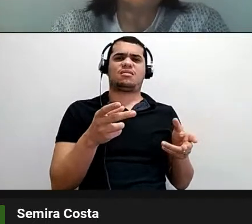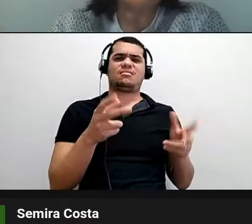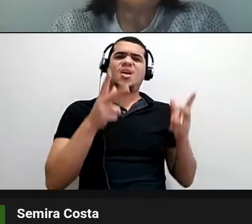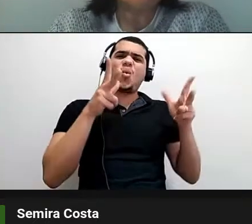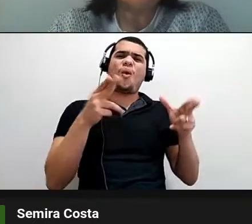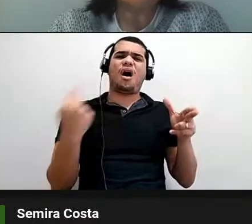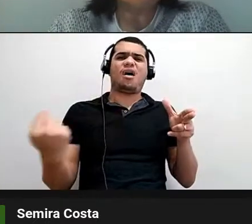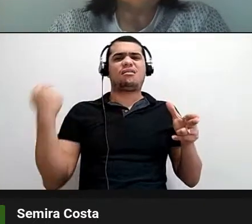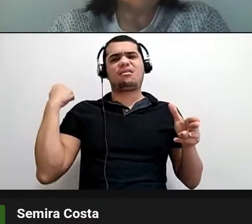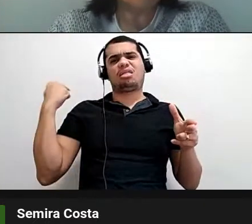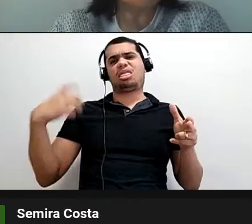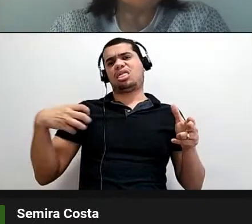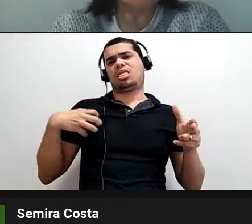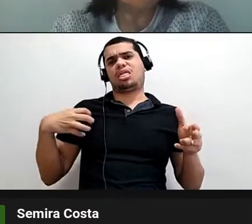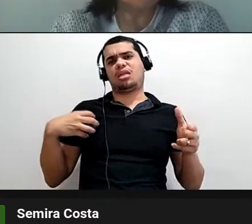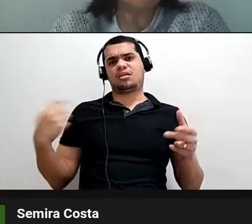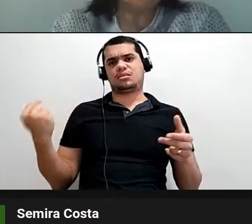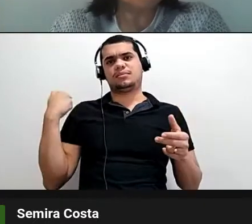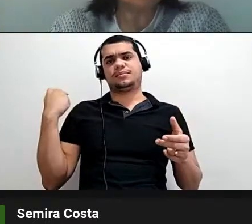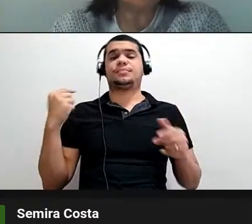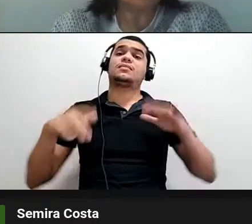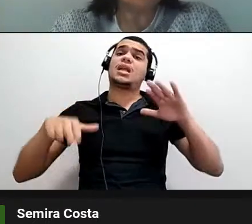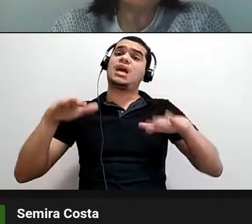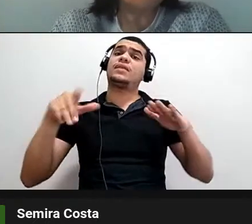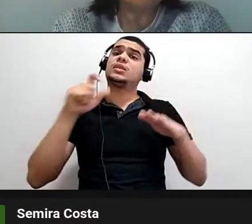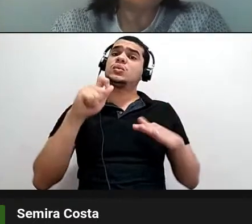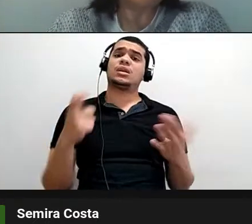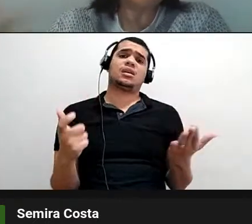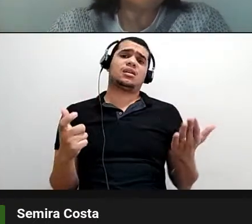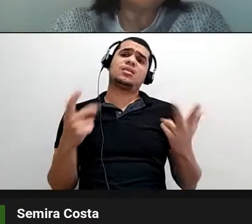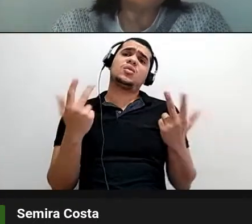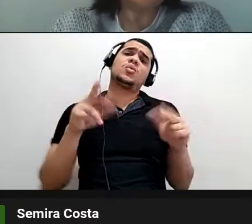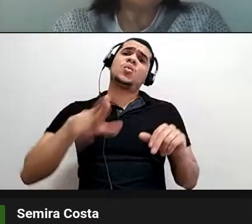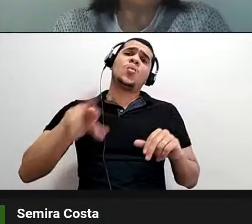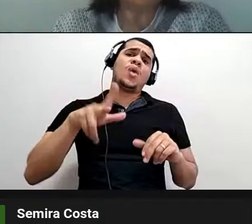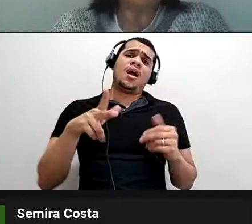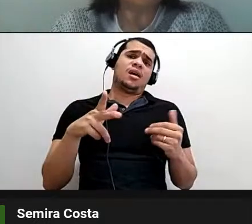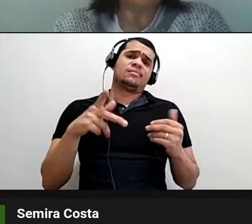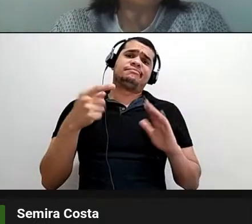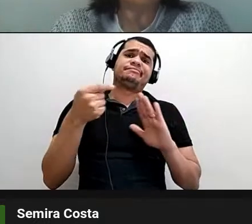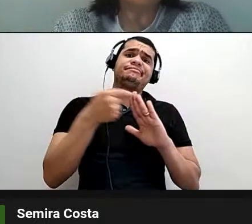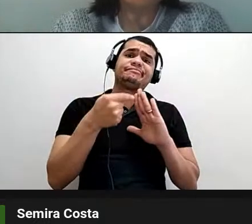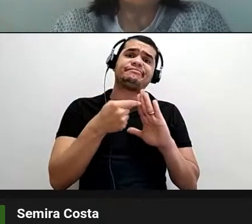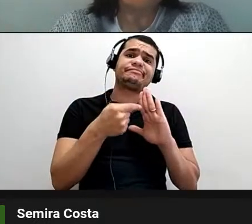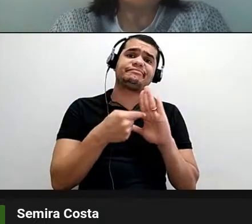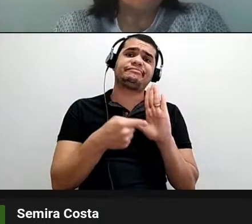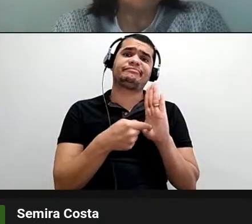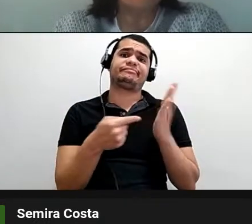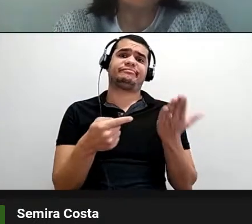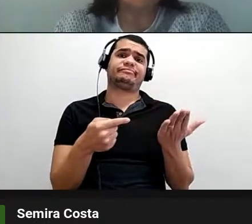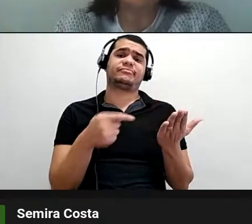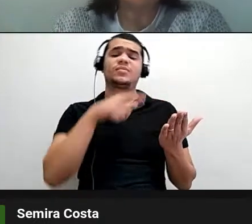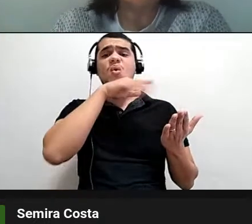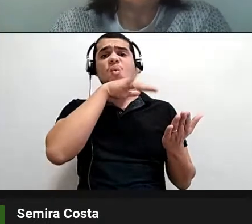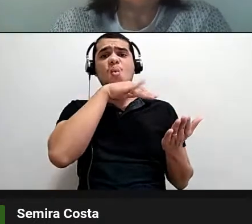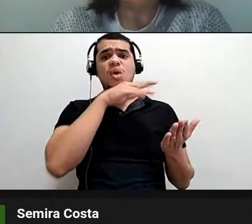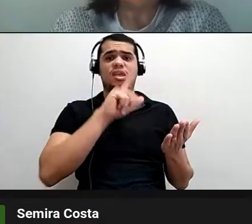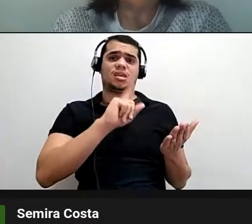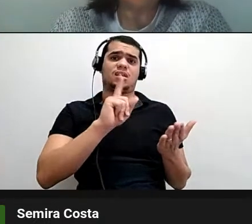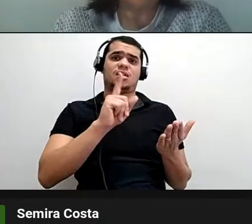É que muitas vezes não são prévias, mas previamente ruins, né?